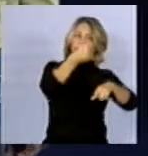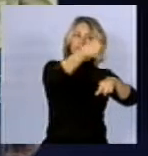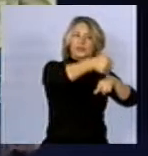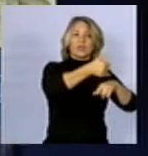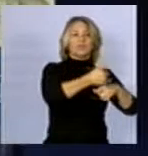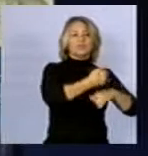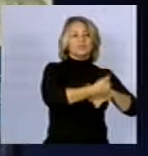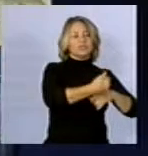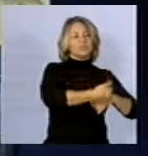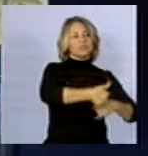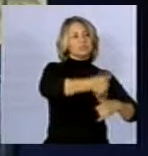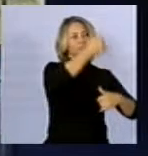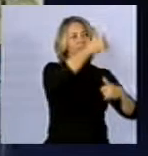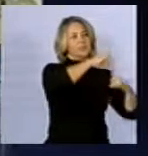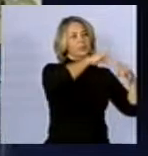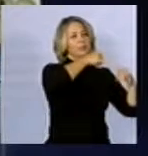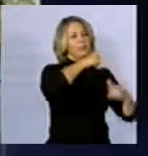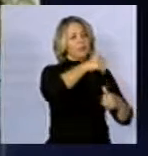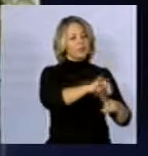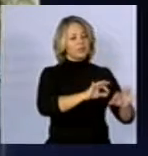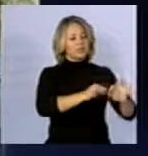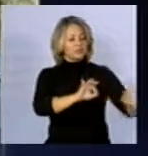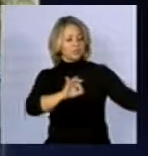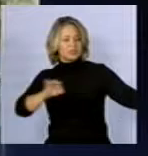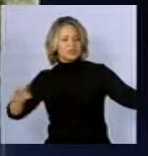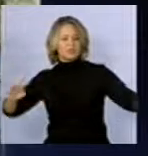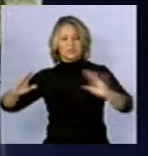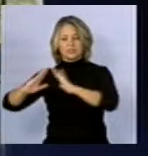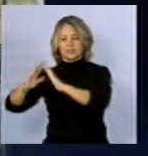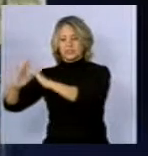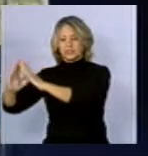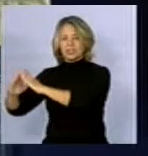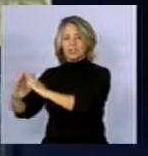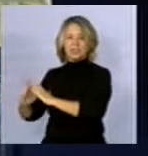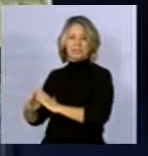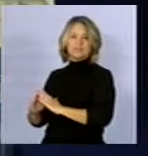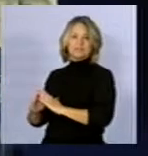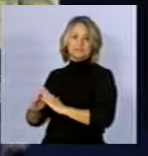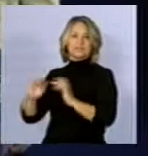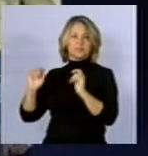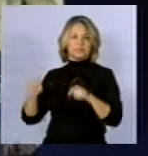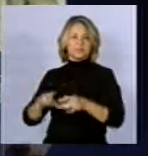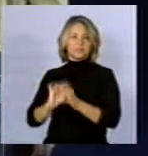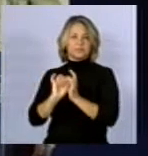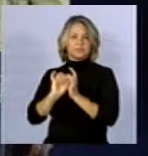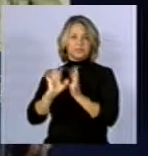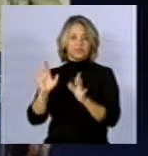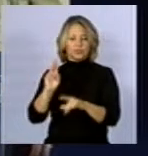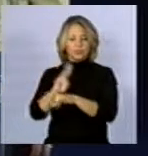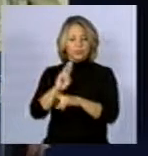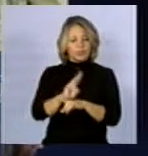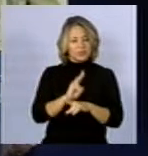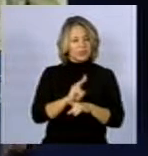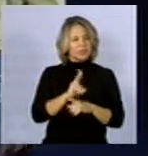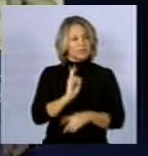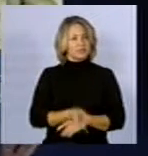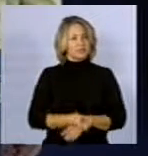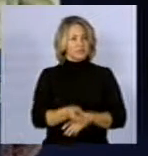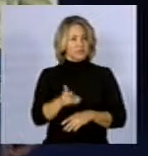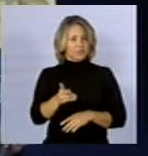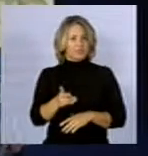subestações suficientemente distanciadas de núcleos populacionais para que possa permitir um monitoramento constante.